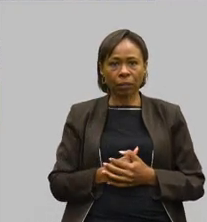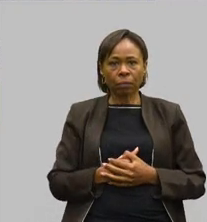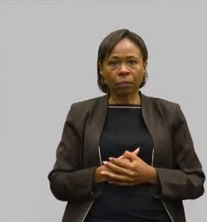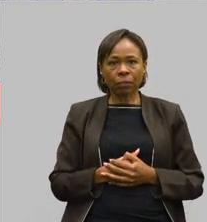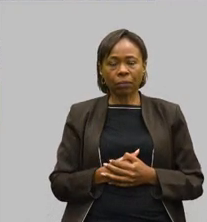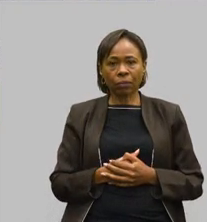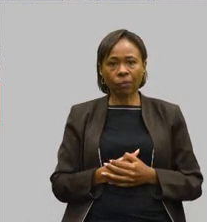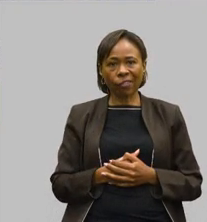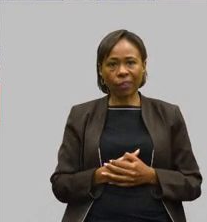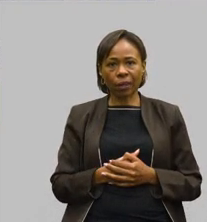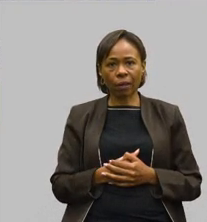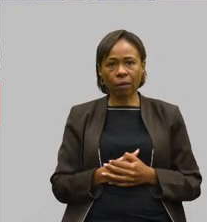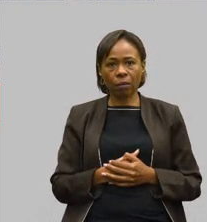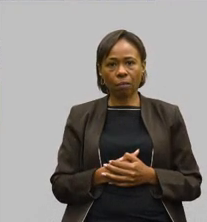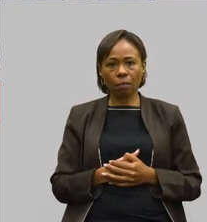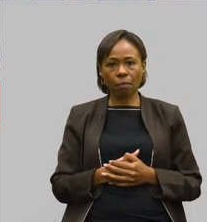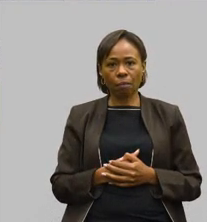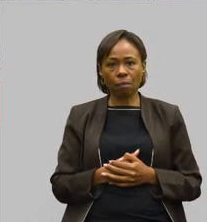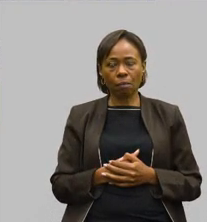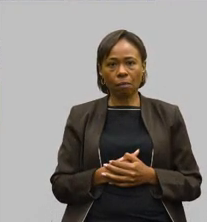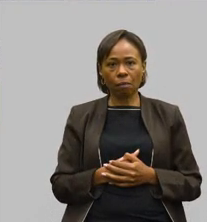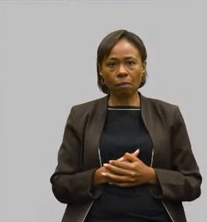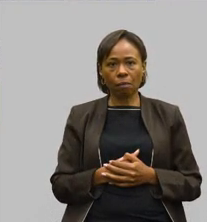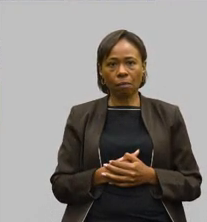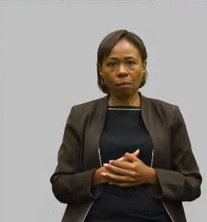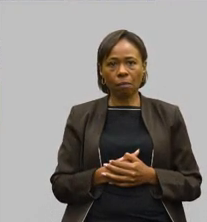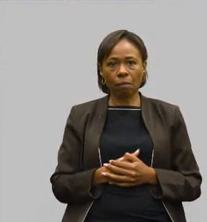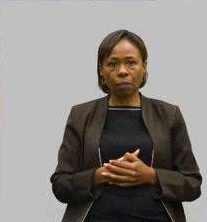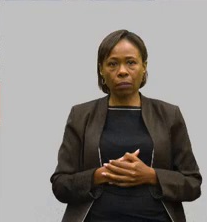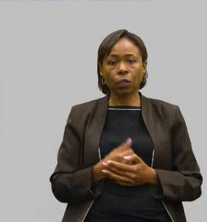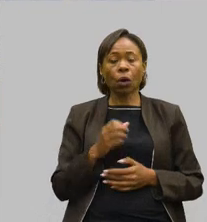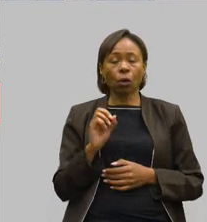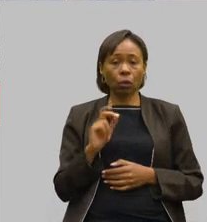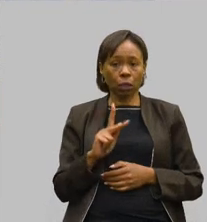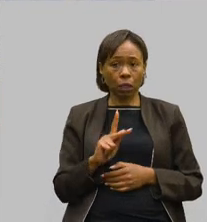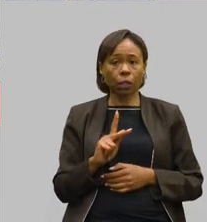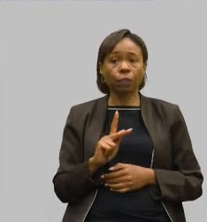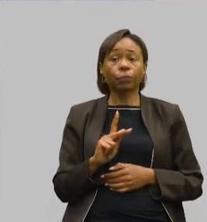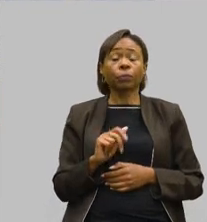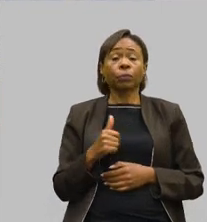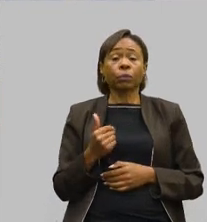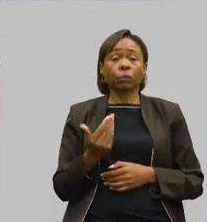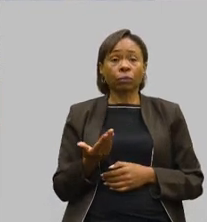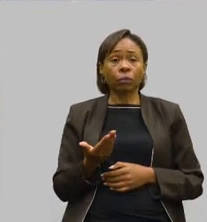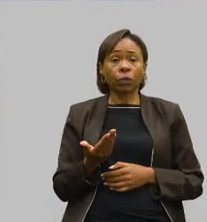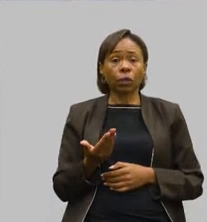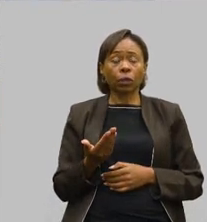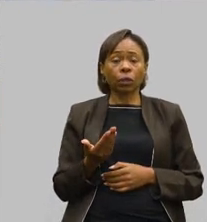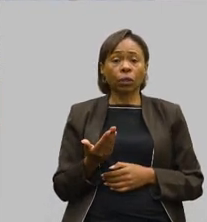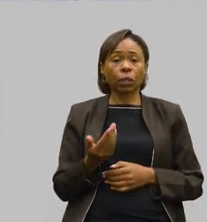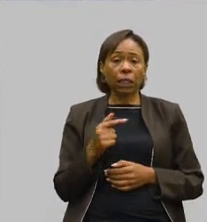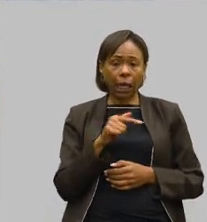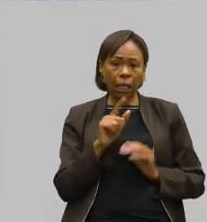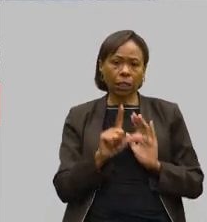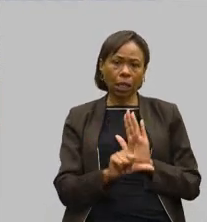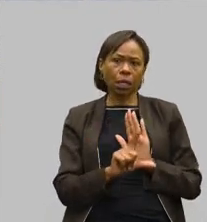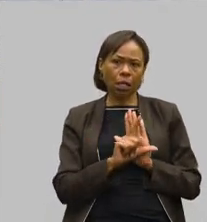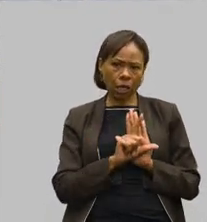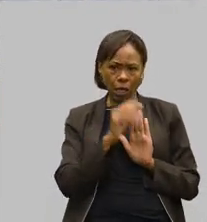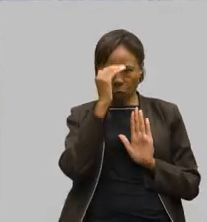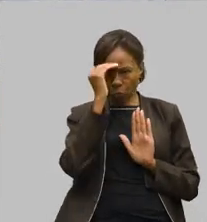Sim, a situação do cumprimento dessa lei, ela vem sendo